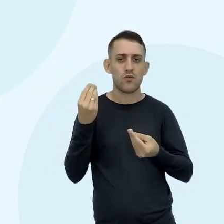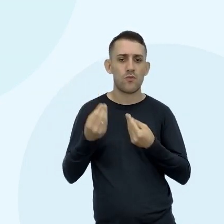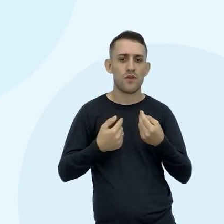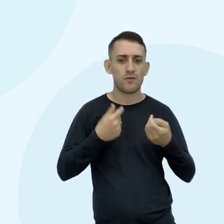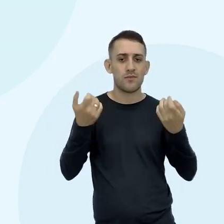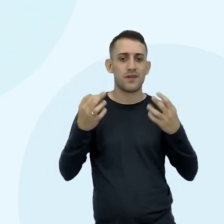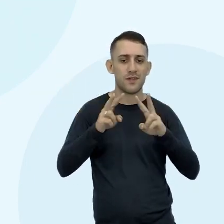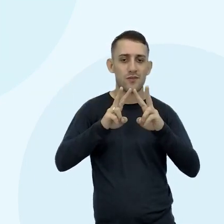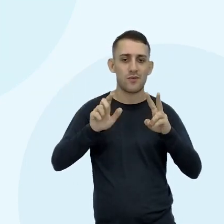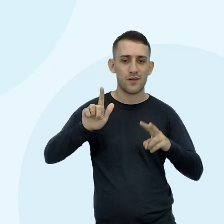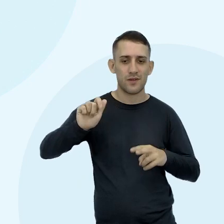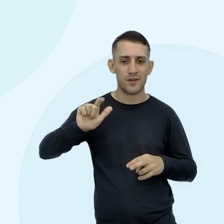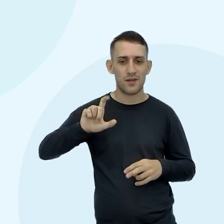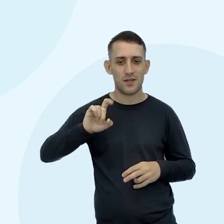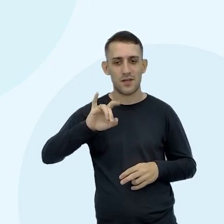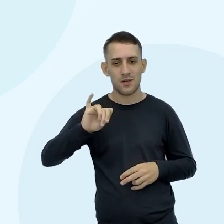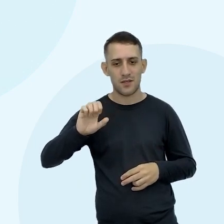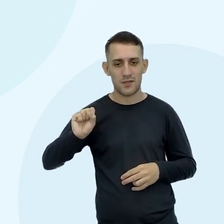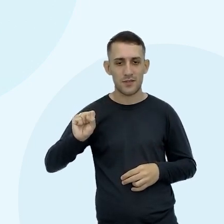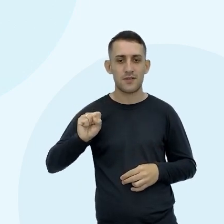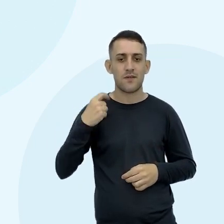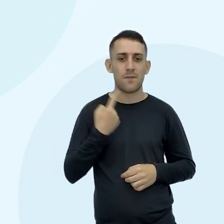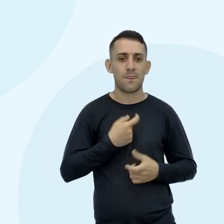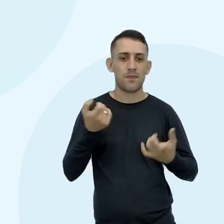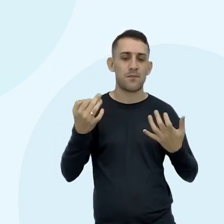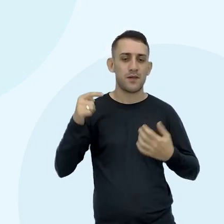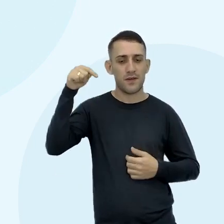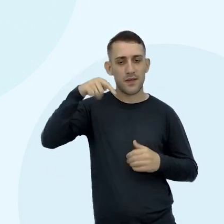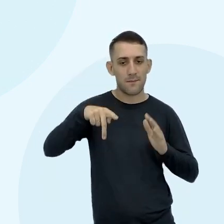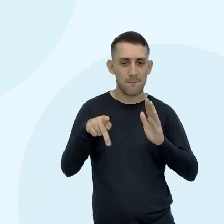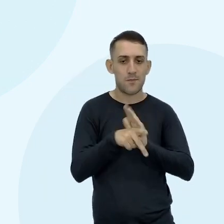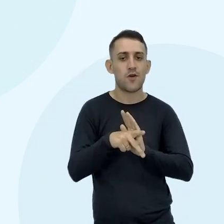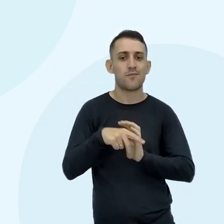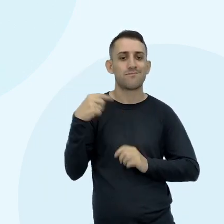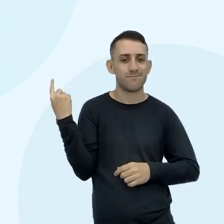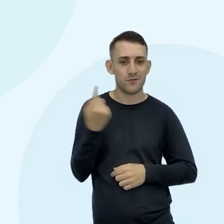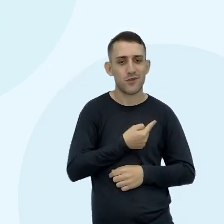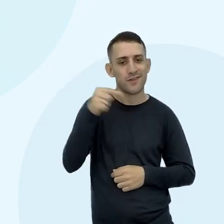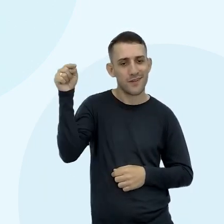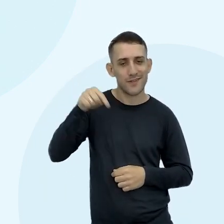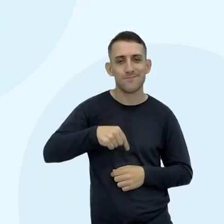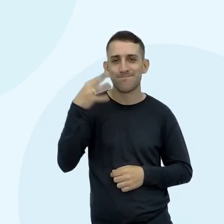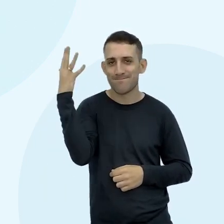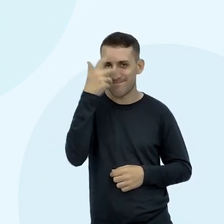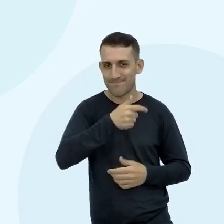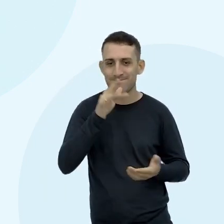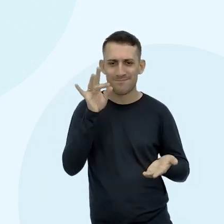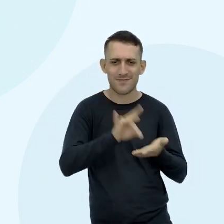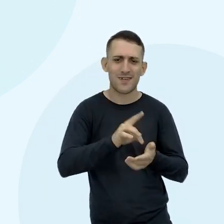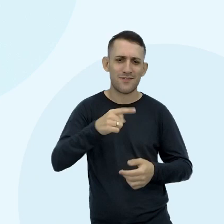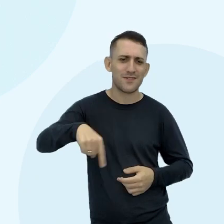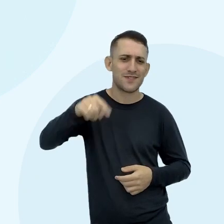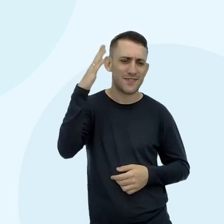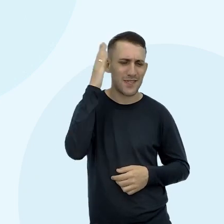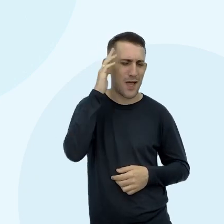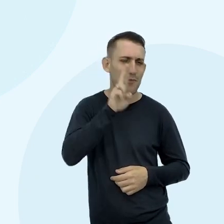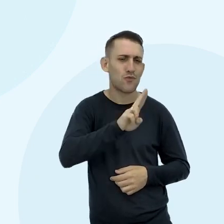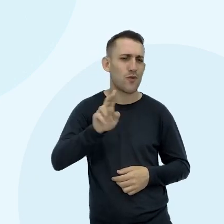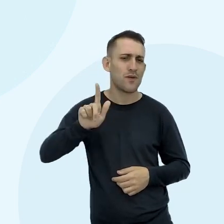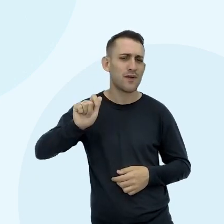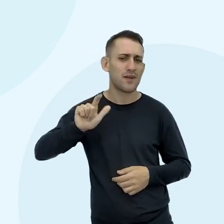pouquinho Das galáxias Falamos da nossa A nossa Galáxia Bonitinho Você sabe Qual é nome Da nossa